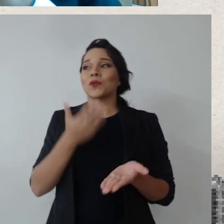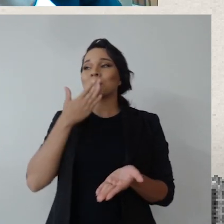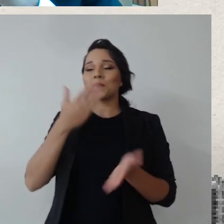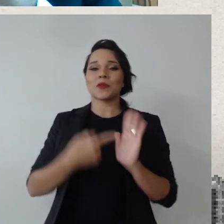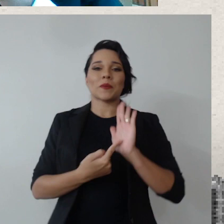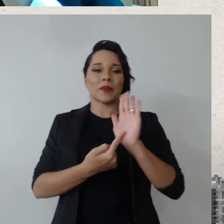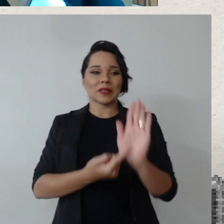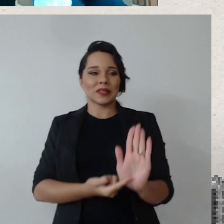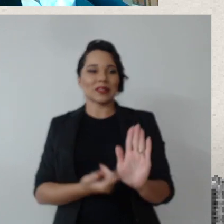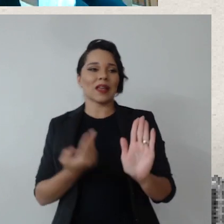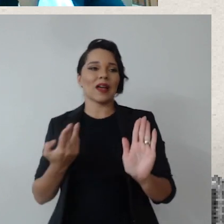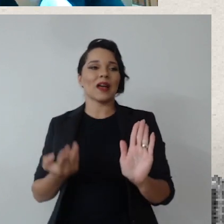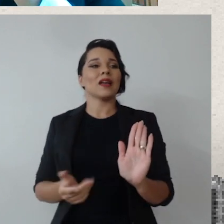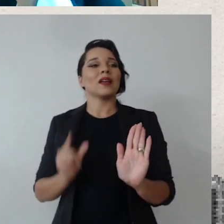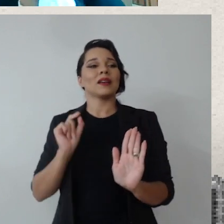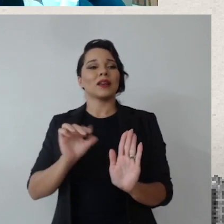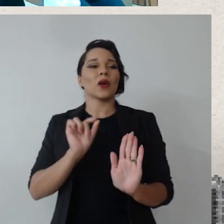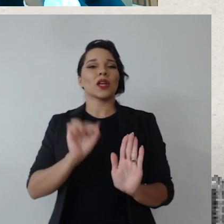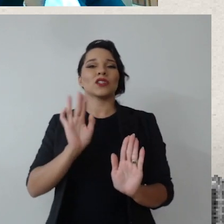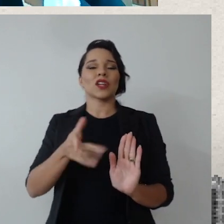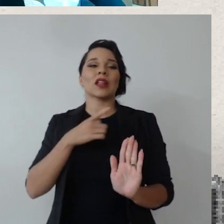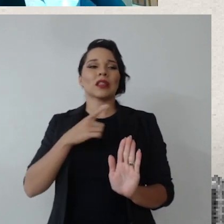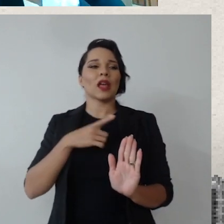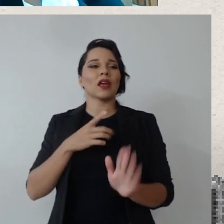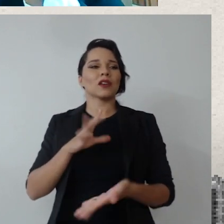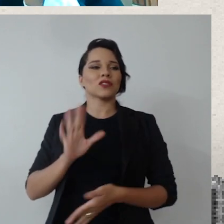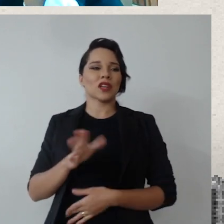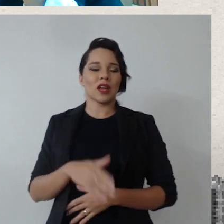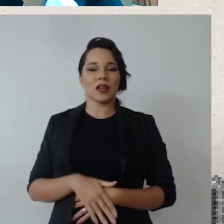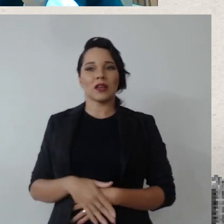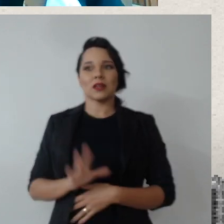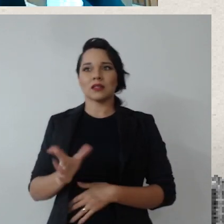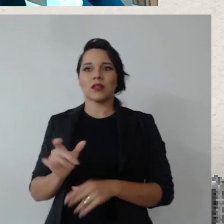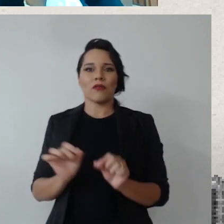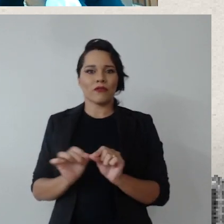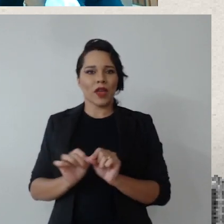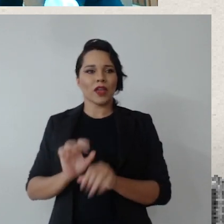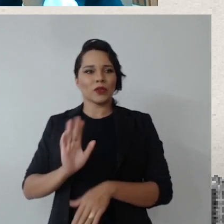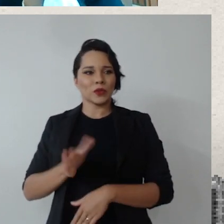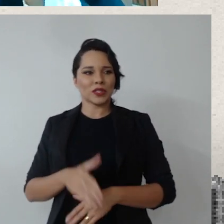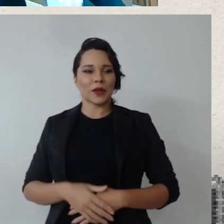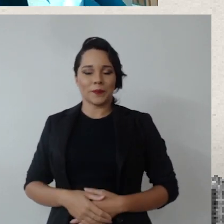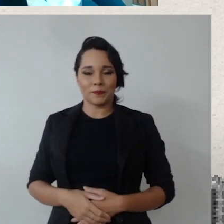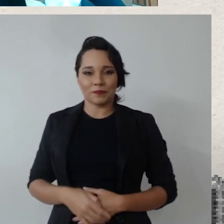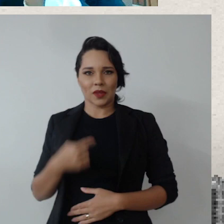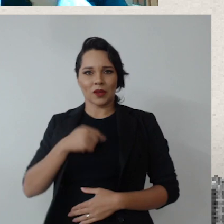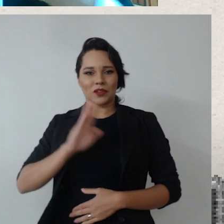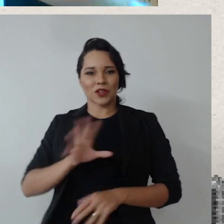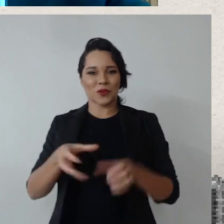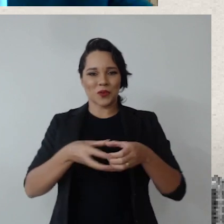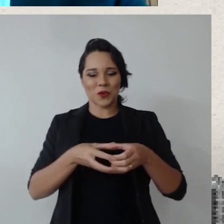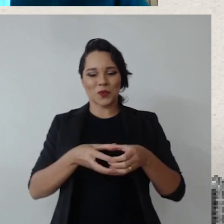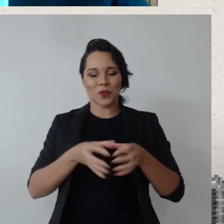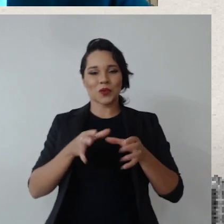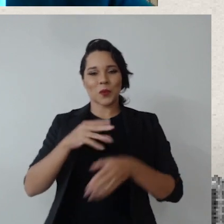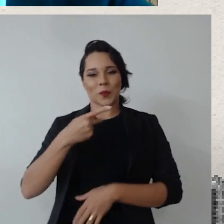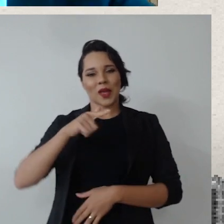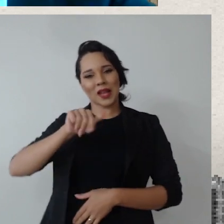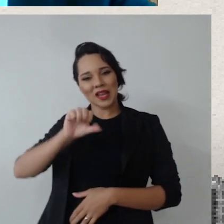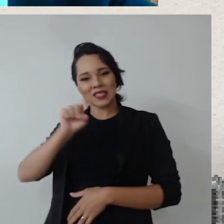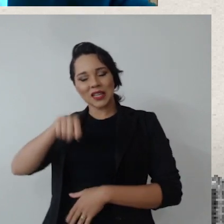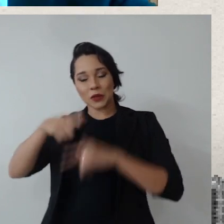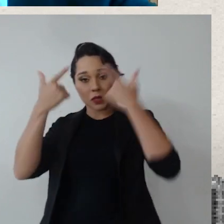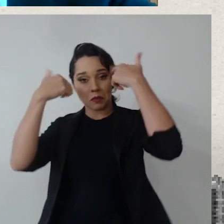de apresentar algo, que é algo que já tem até sido, está sendo feito, né? Eu faço parte da comissão do